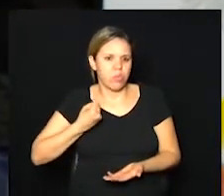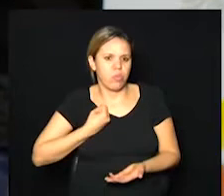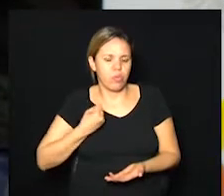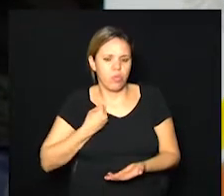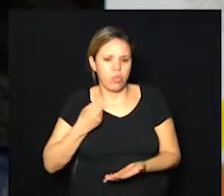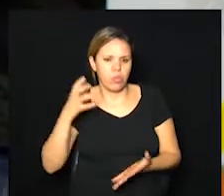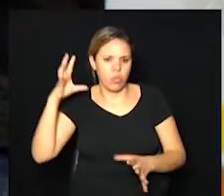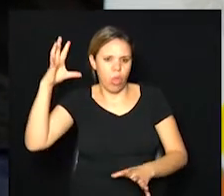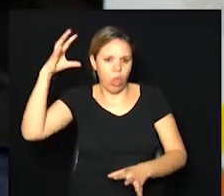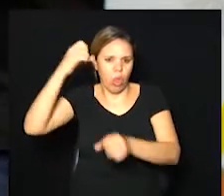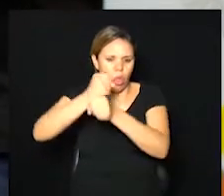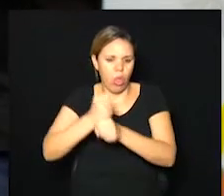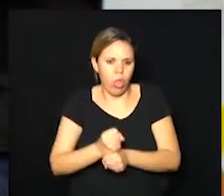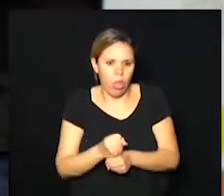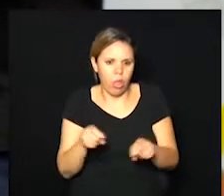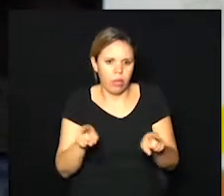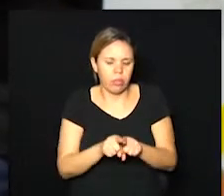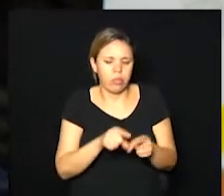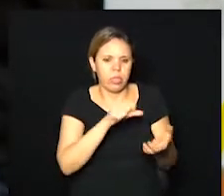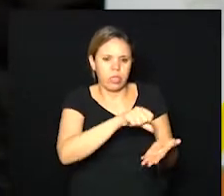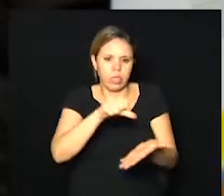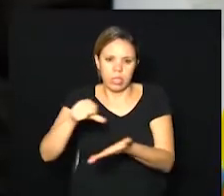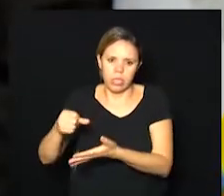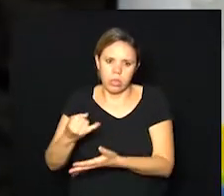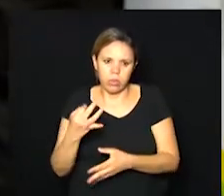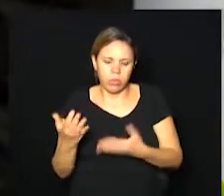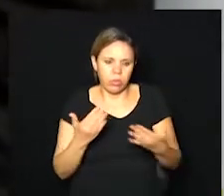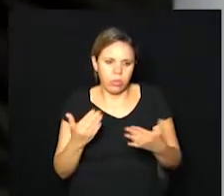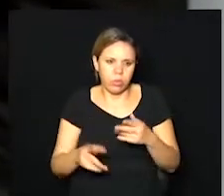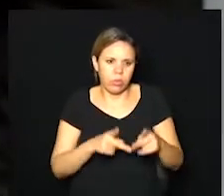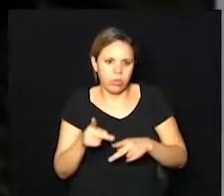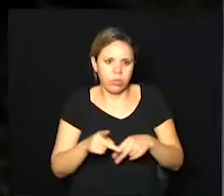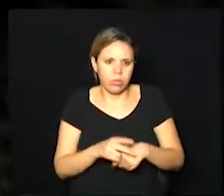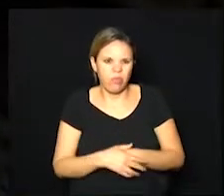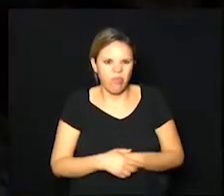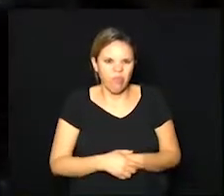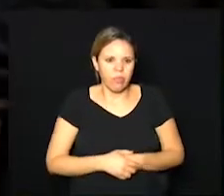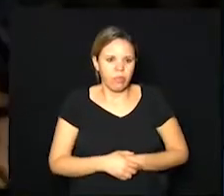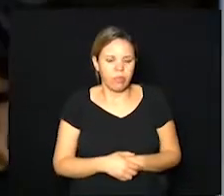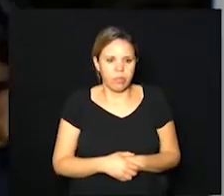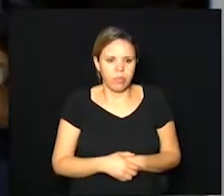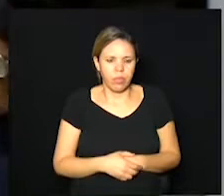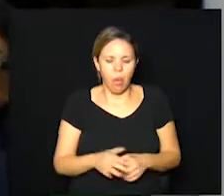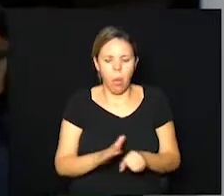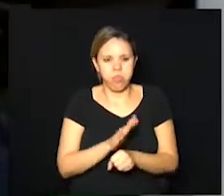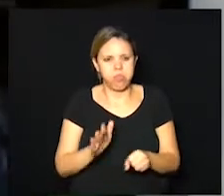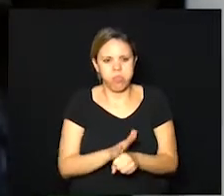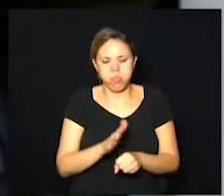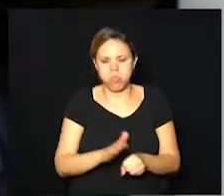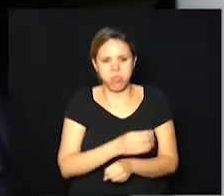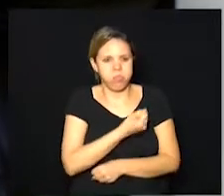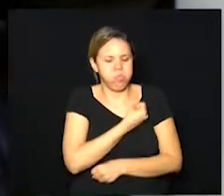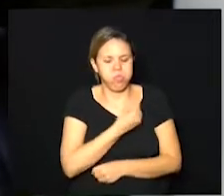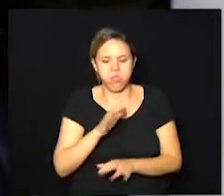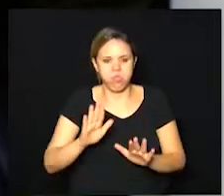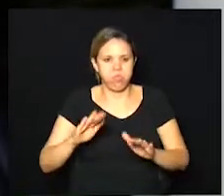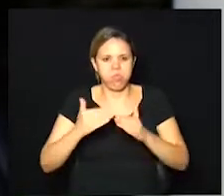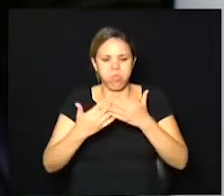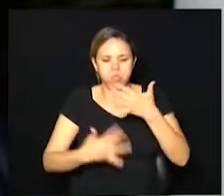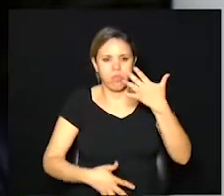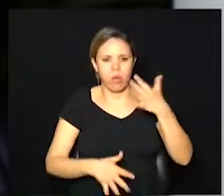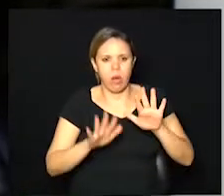também a população de cada região exatamente a gente não colocou que ficaria um slide muito cheio de números mas